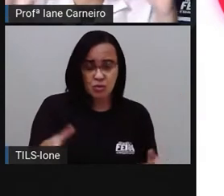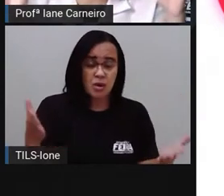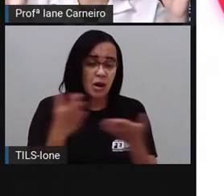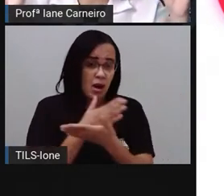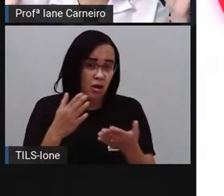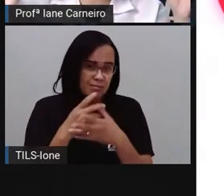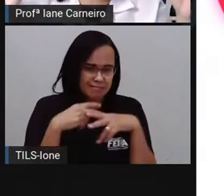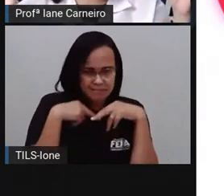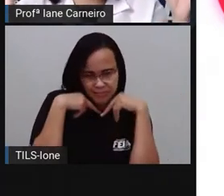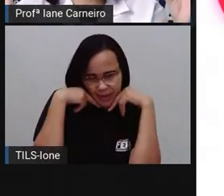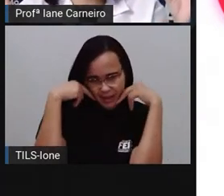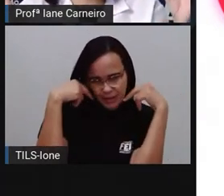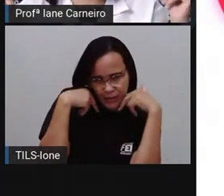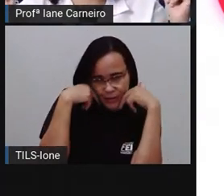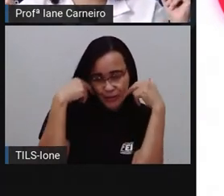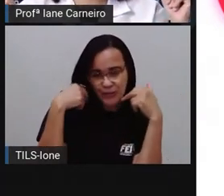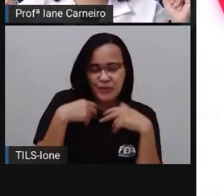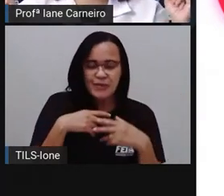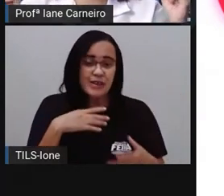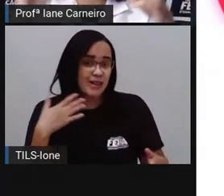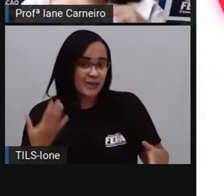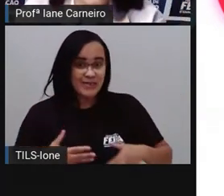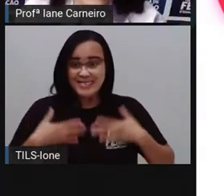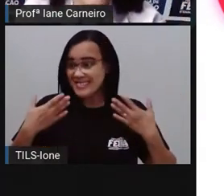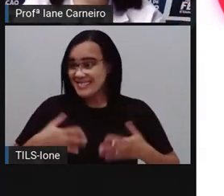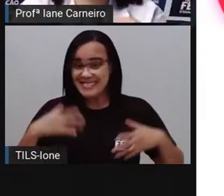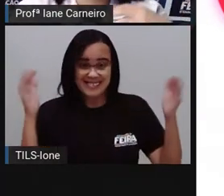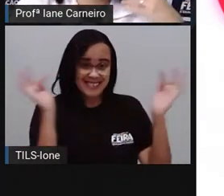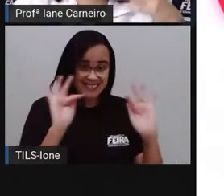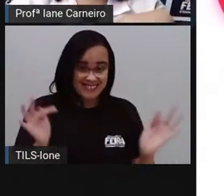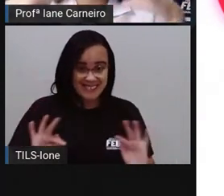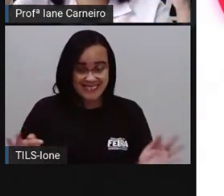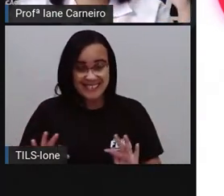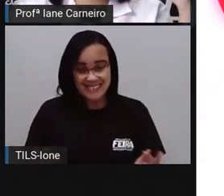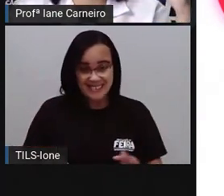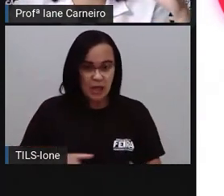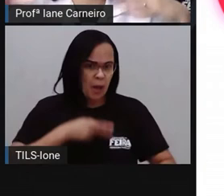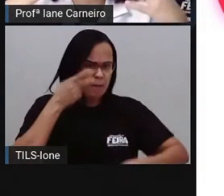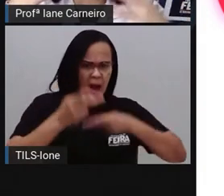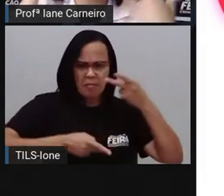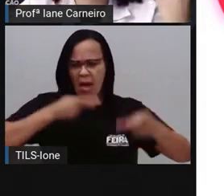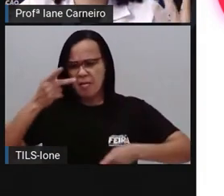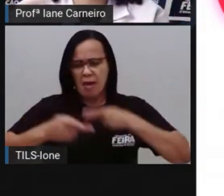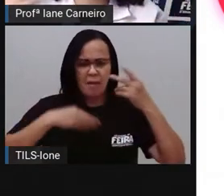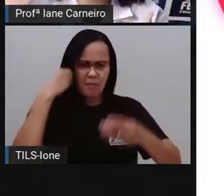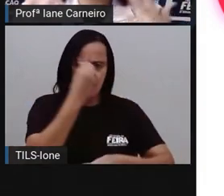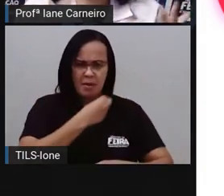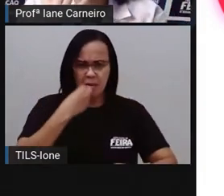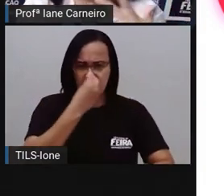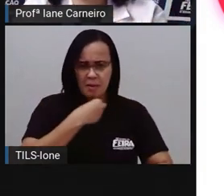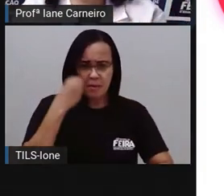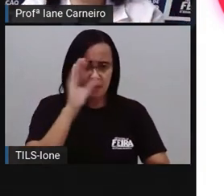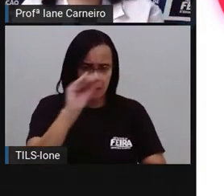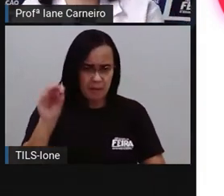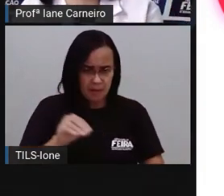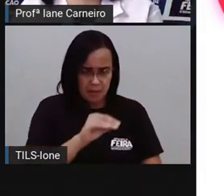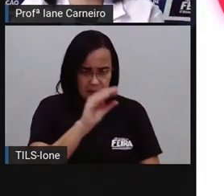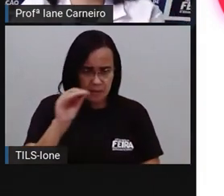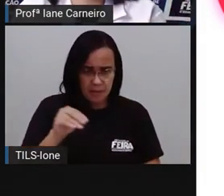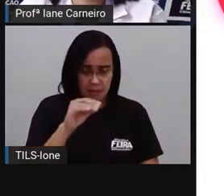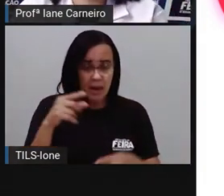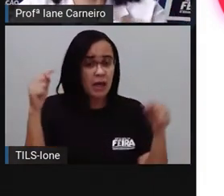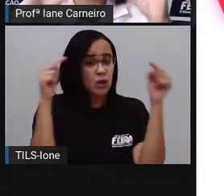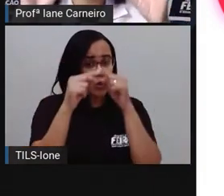ou ser descontraído, né? De ser tímido, de ser falante. Isso tudo tem a ver com a nossa personalidade,